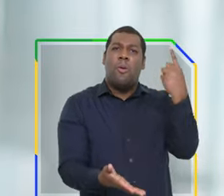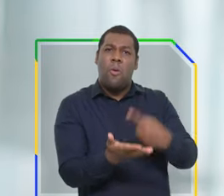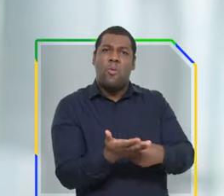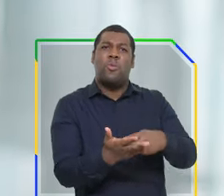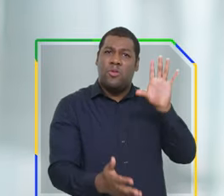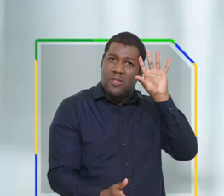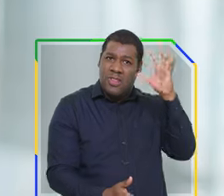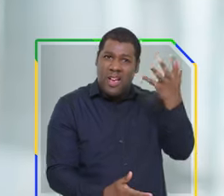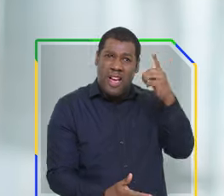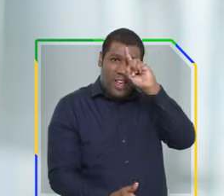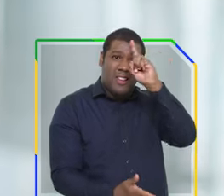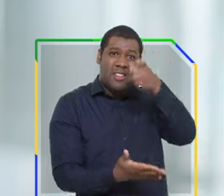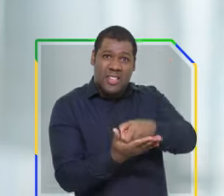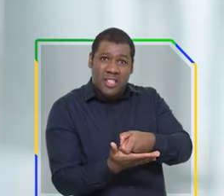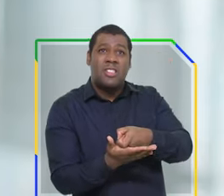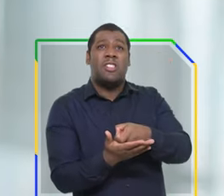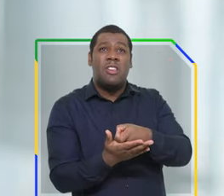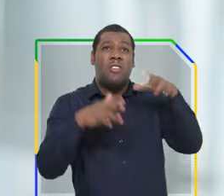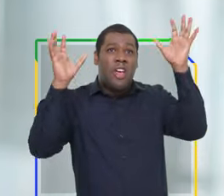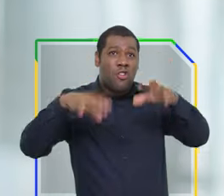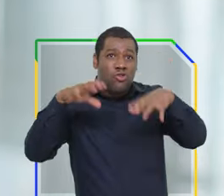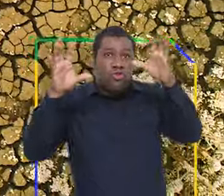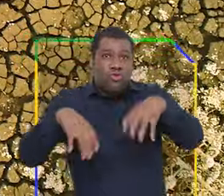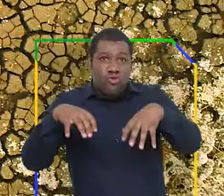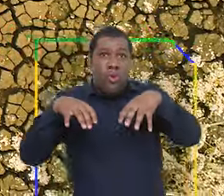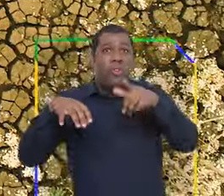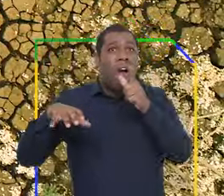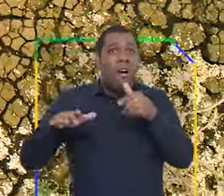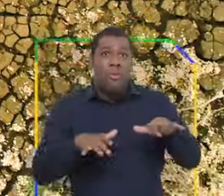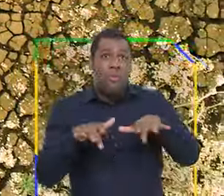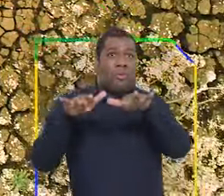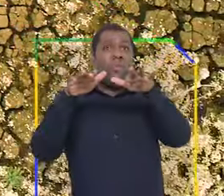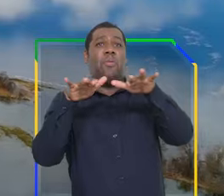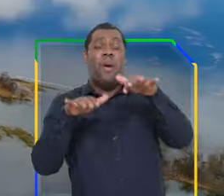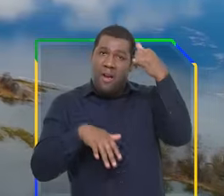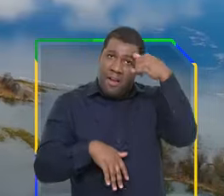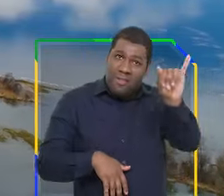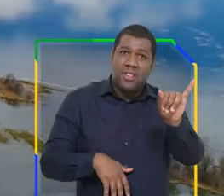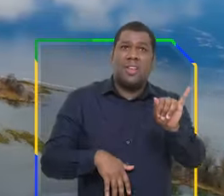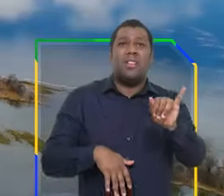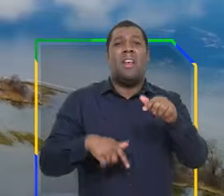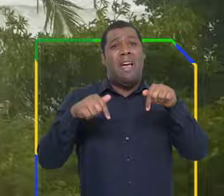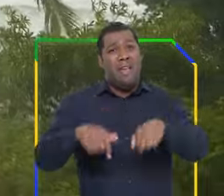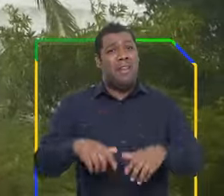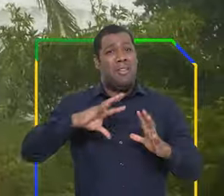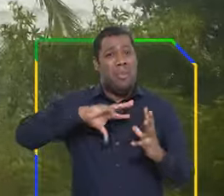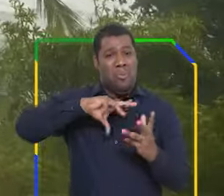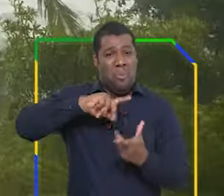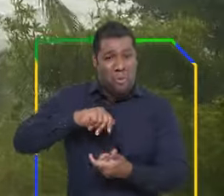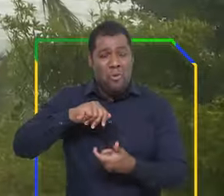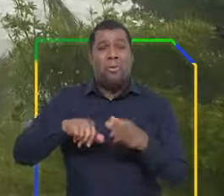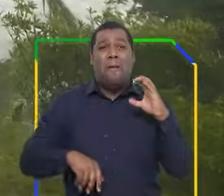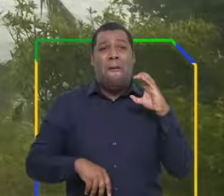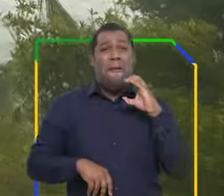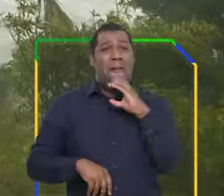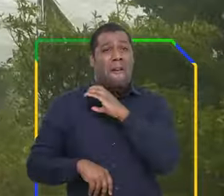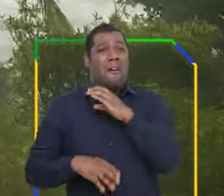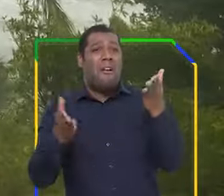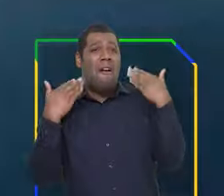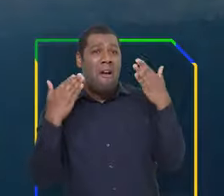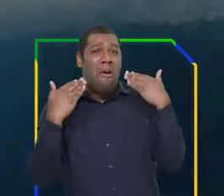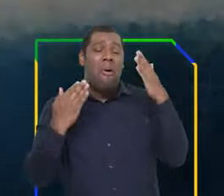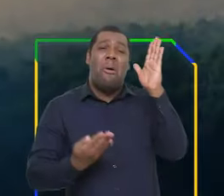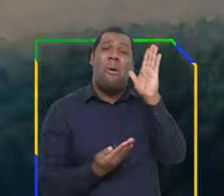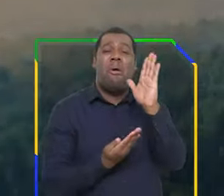de soluções para evitar que elas se repitam. Com o aumento da temperatura global, o mundo está vivenciando os